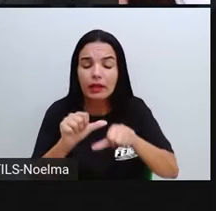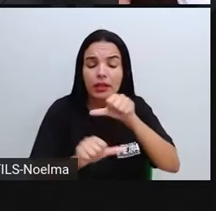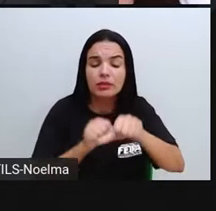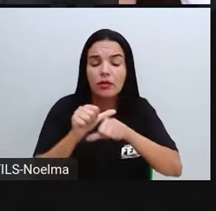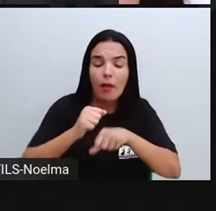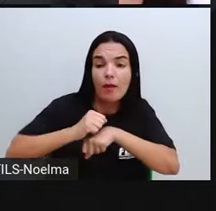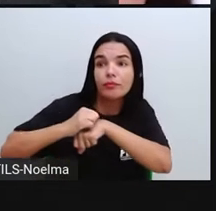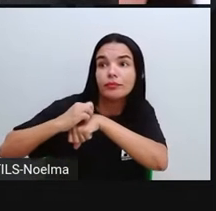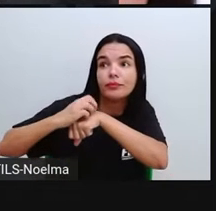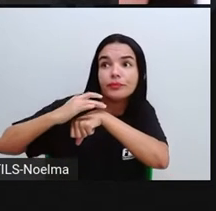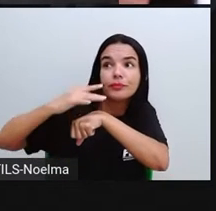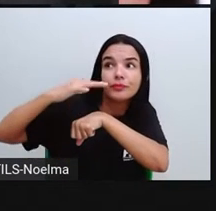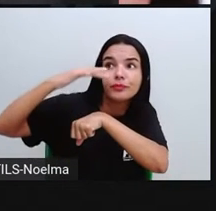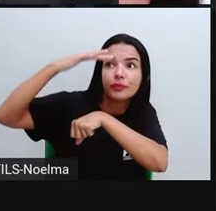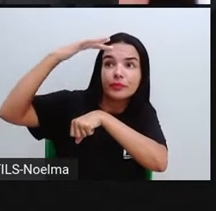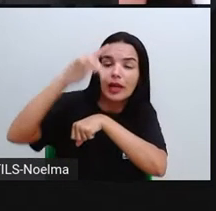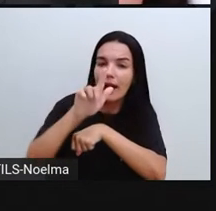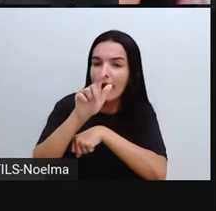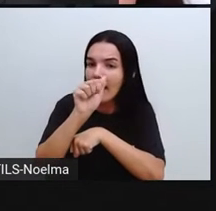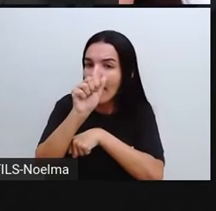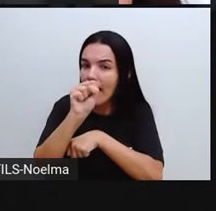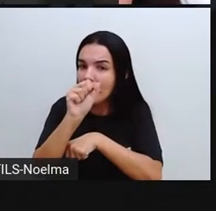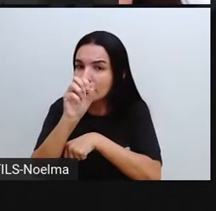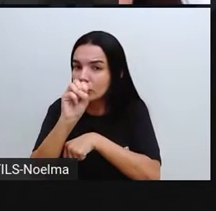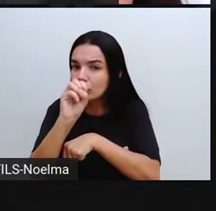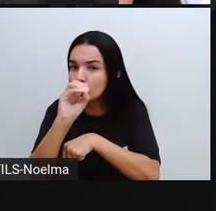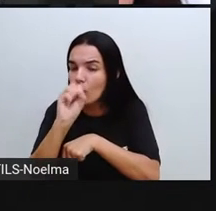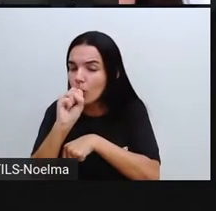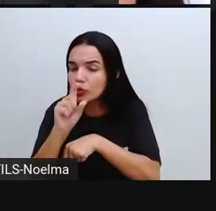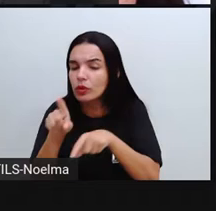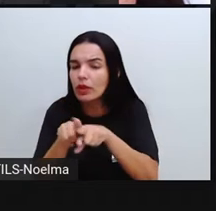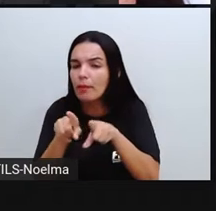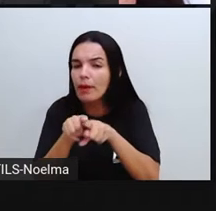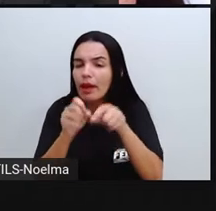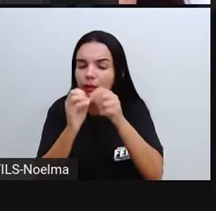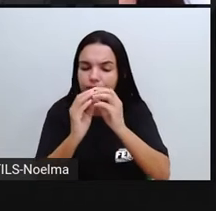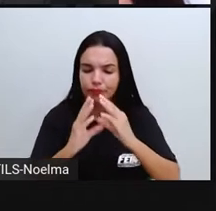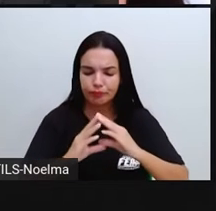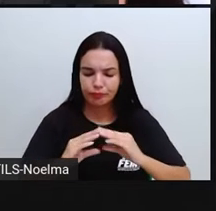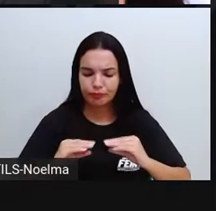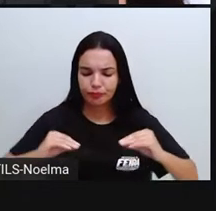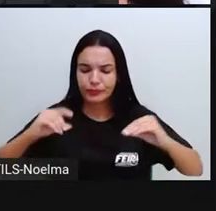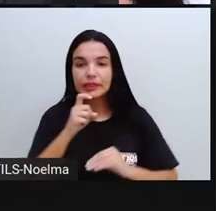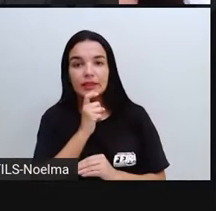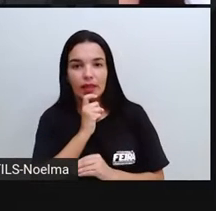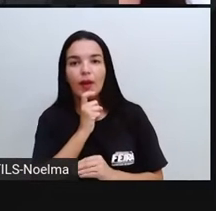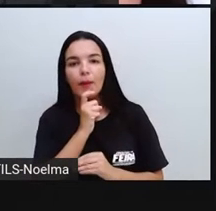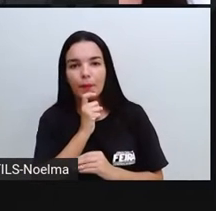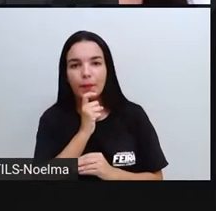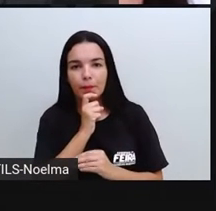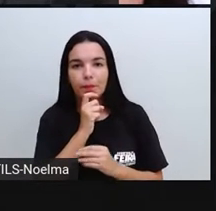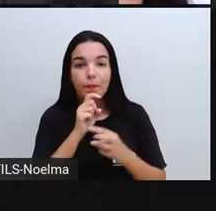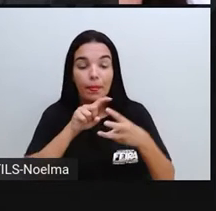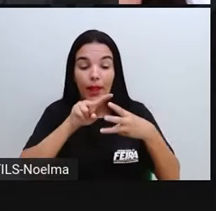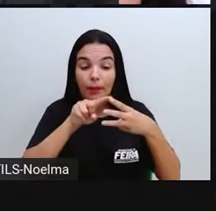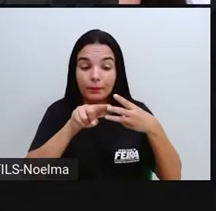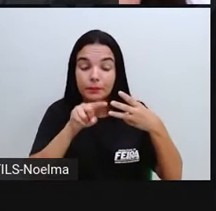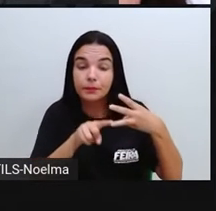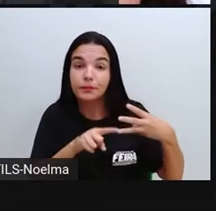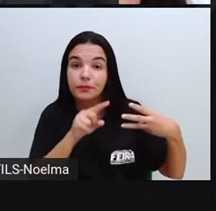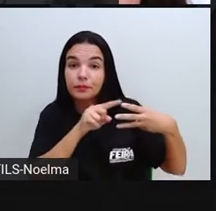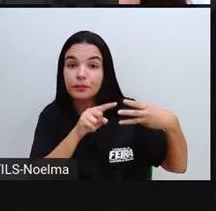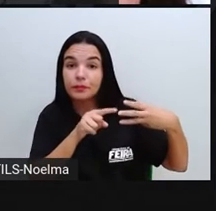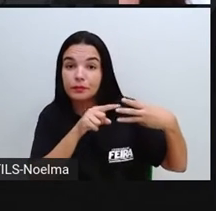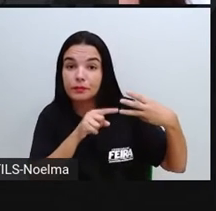sólido, assim como o sólido em líquido e em gasoso, certo? Os três estados